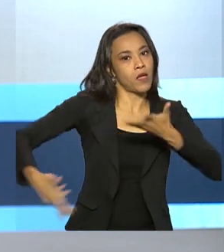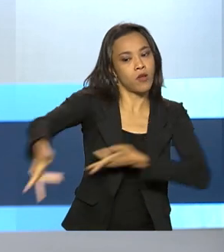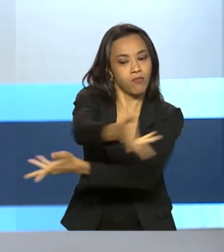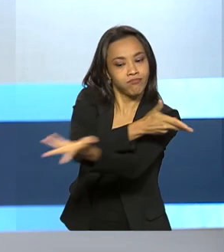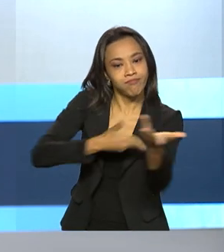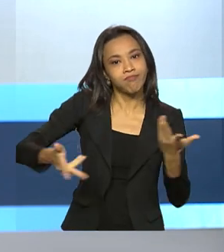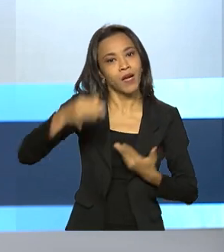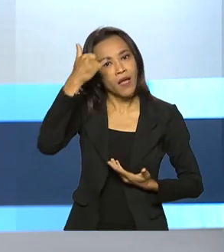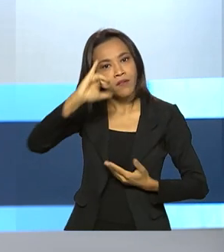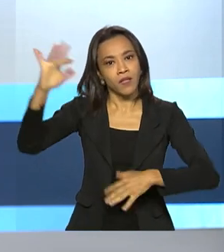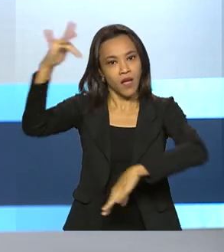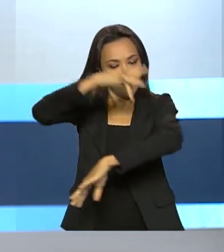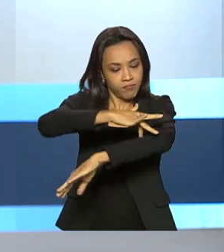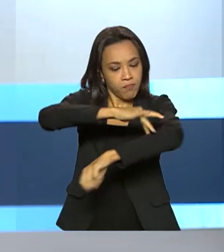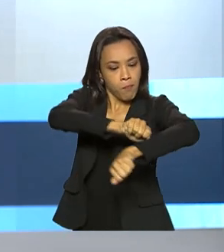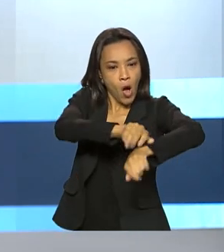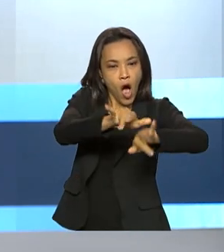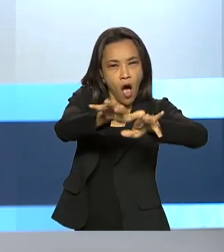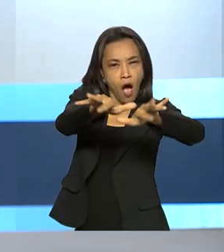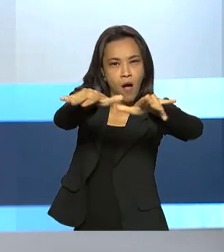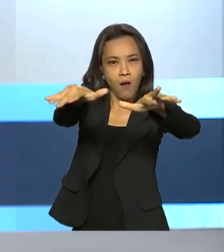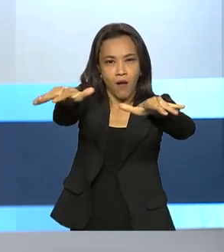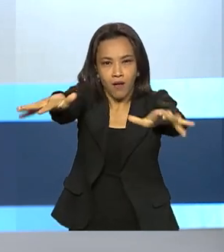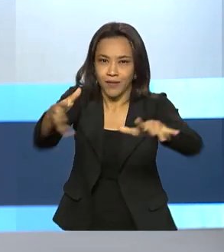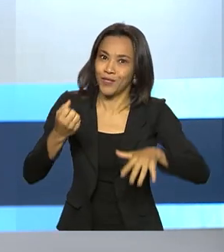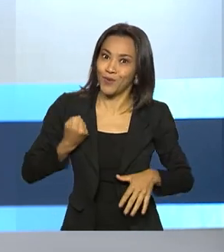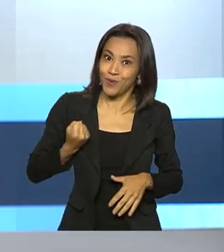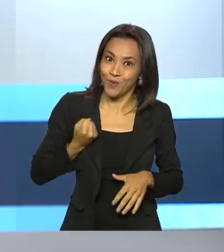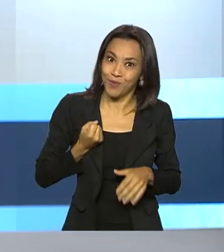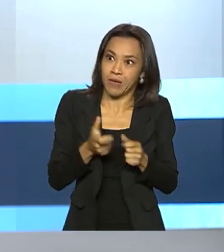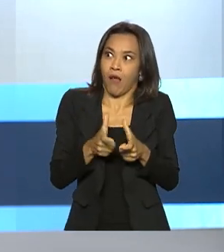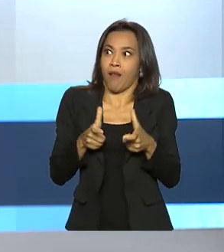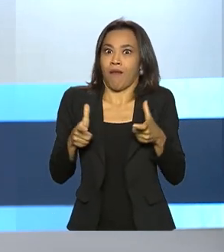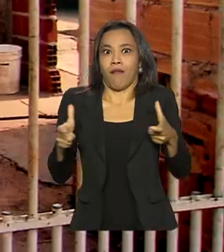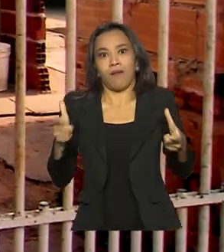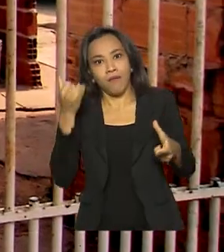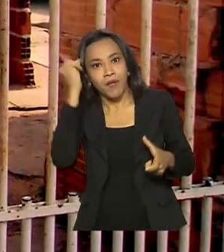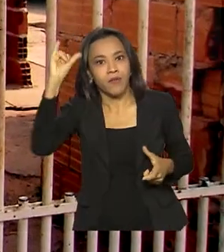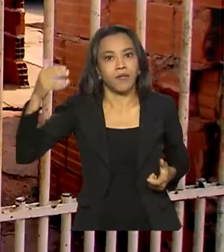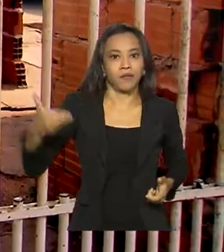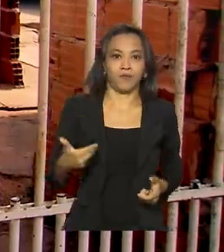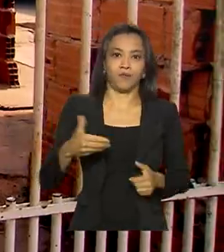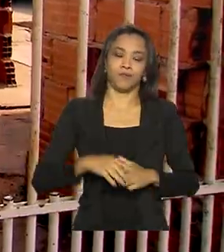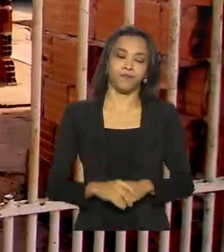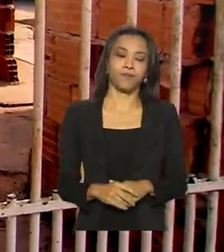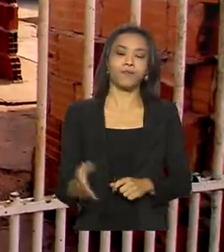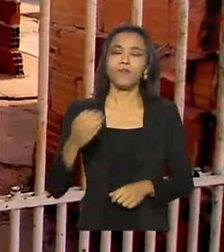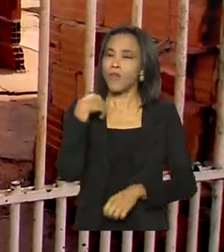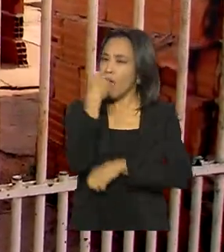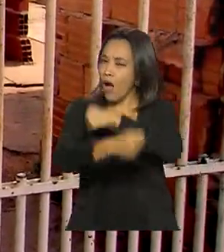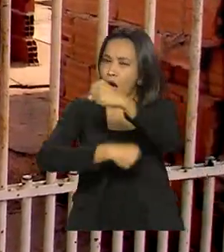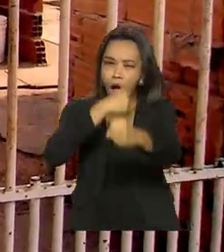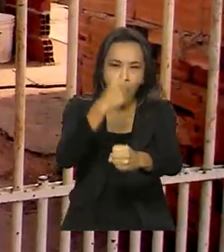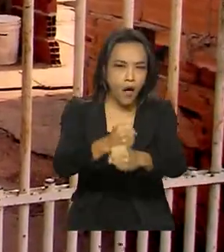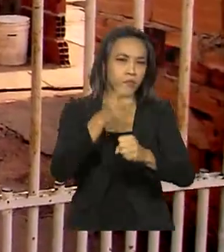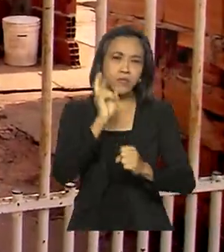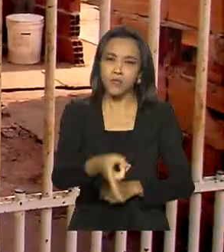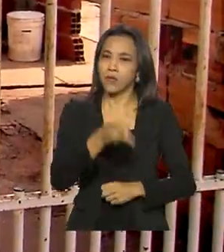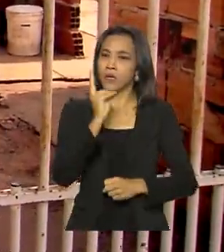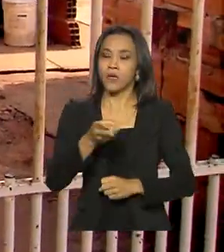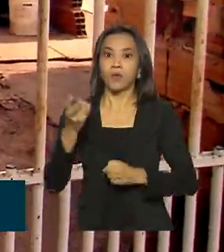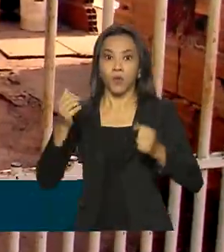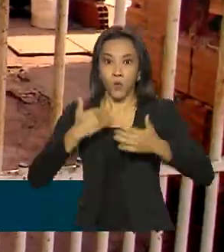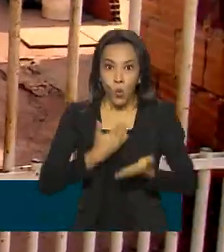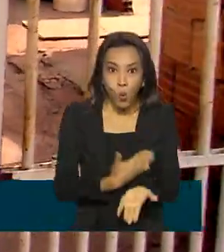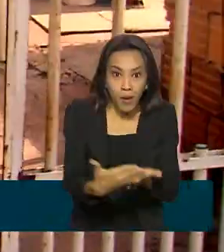mosquito transmissor. Tudo para evitar que os números voltem a subir. Todo ano, quando começam as chuvas,